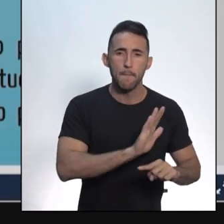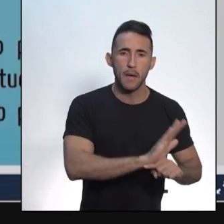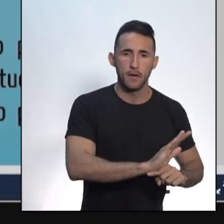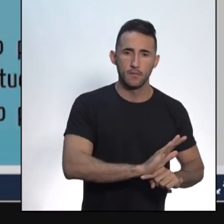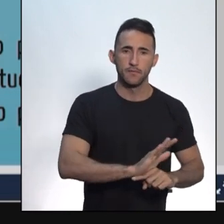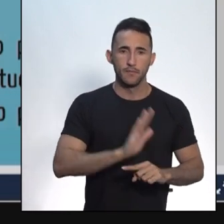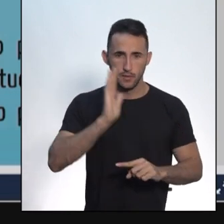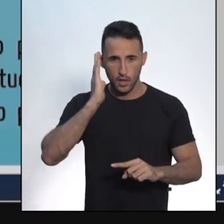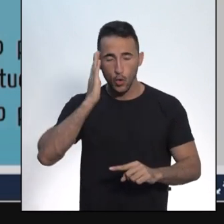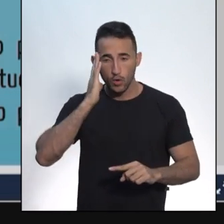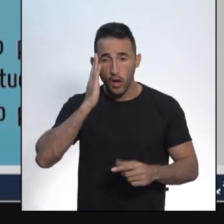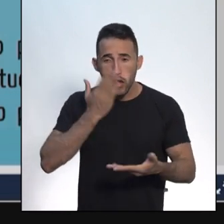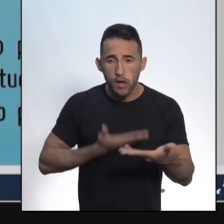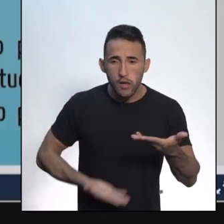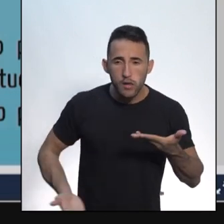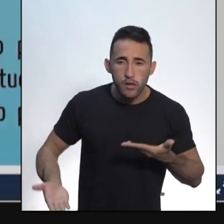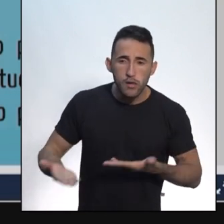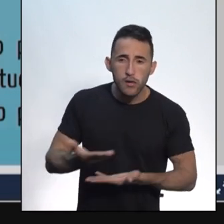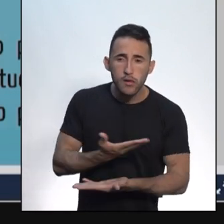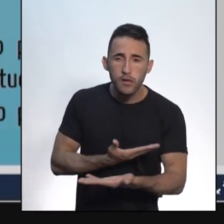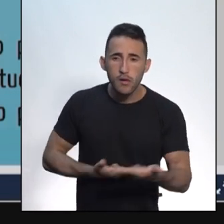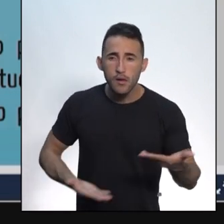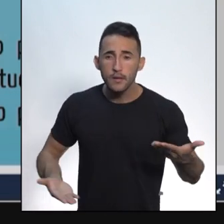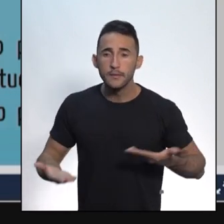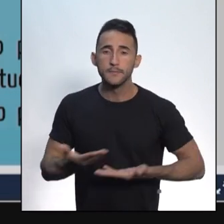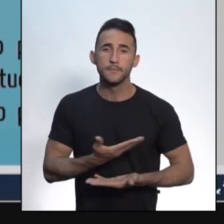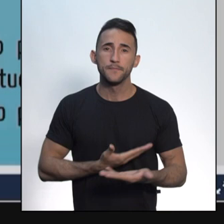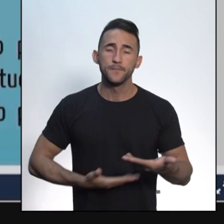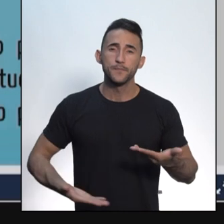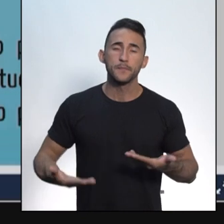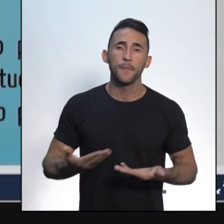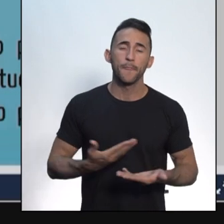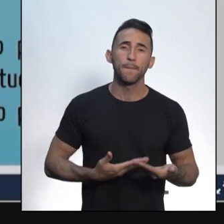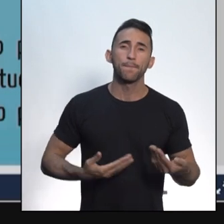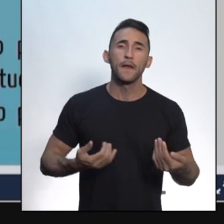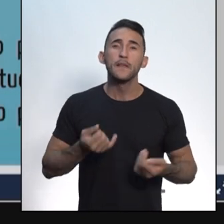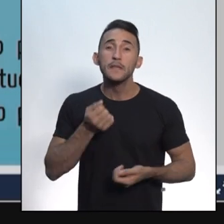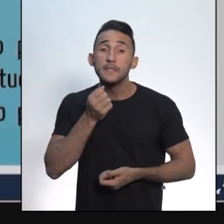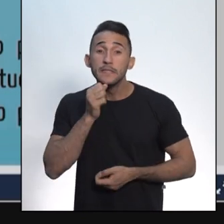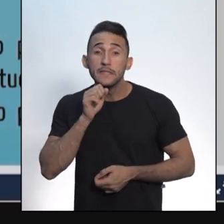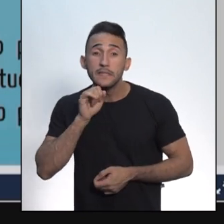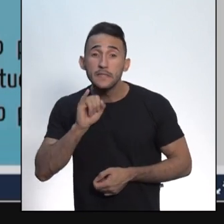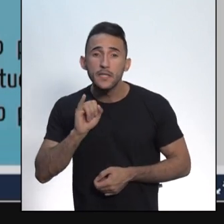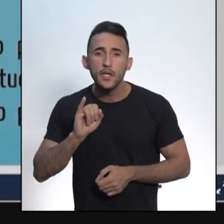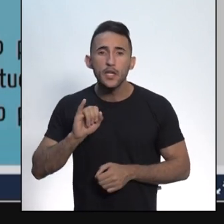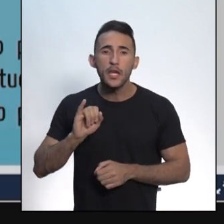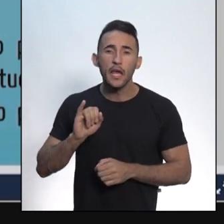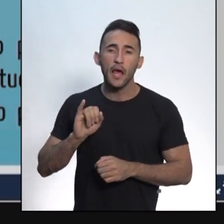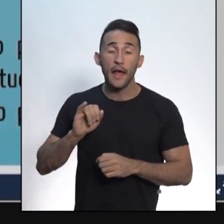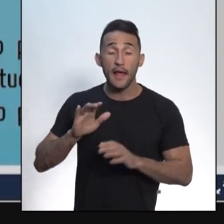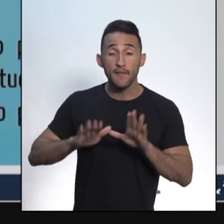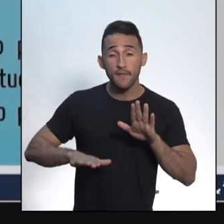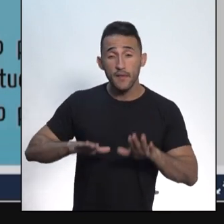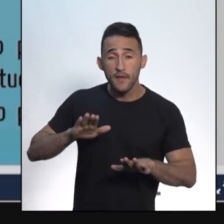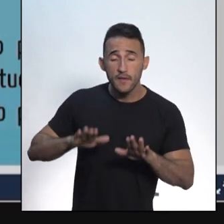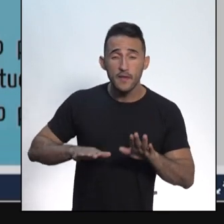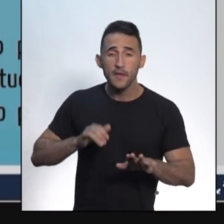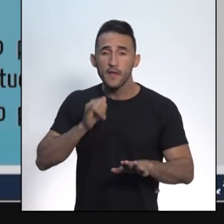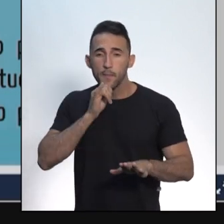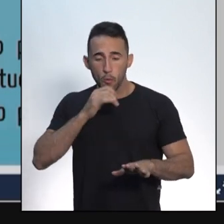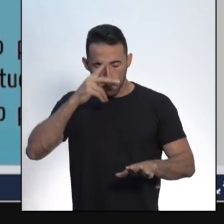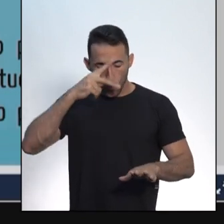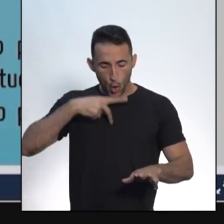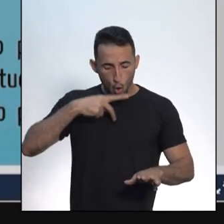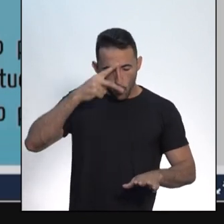coletividade, ainda que para isso seja necessário prejudicar os interesses particulares, os interesses